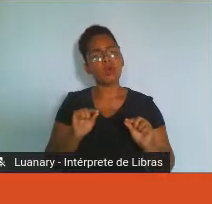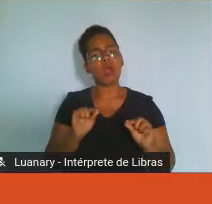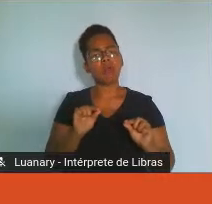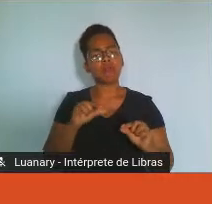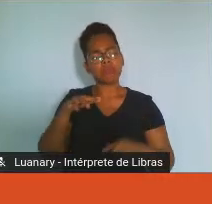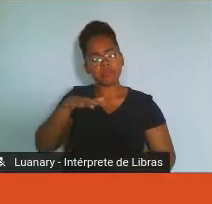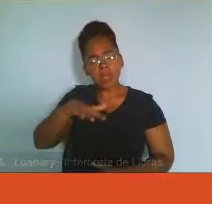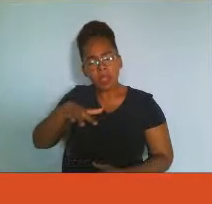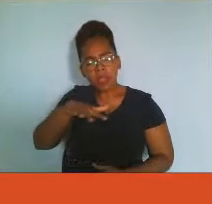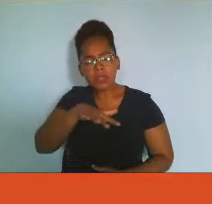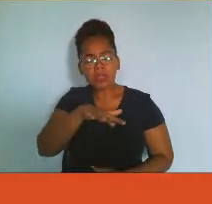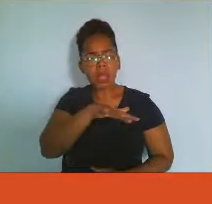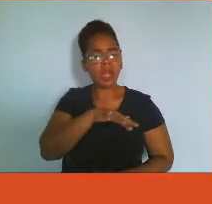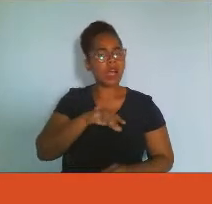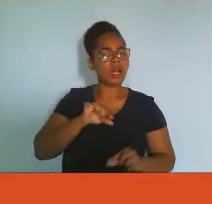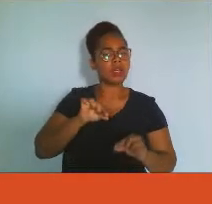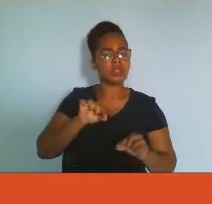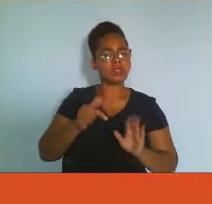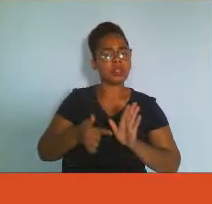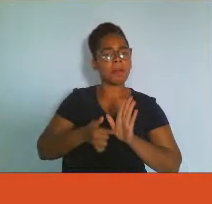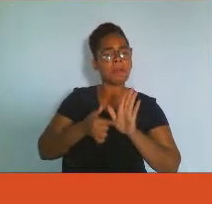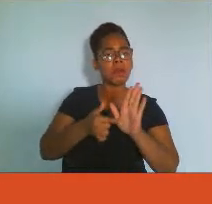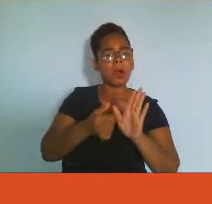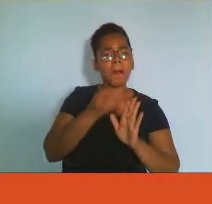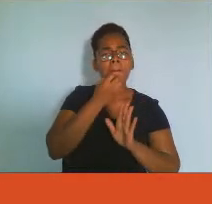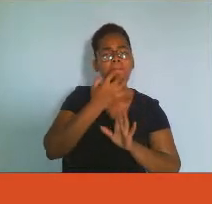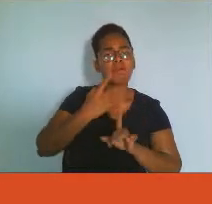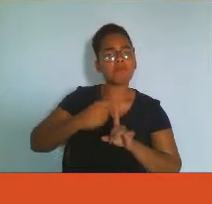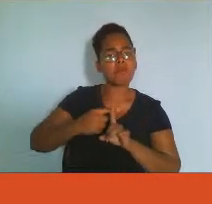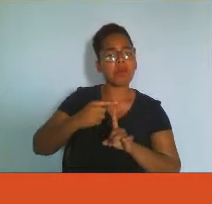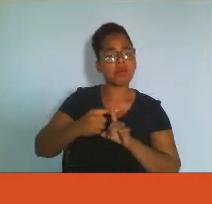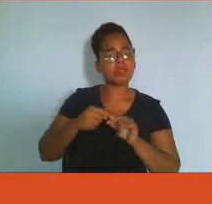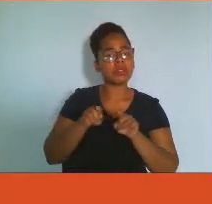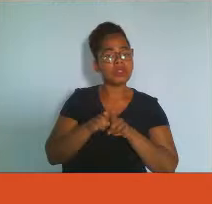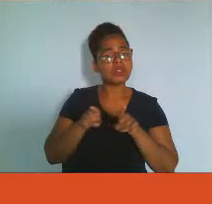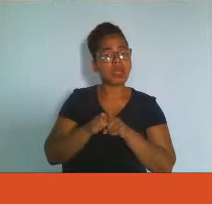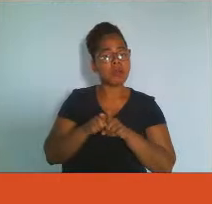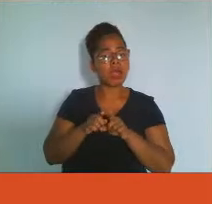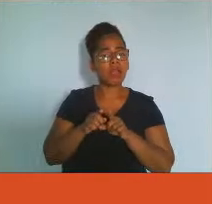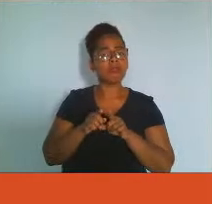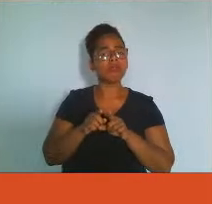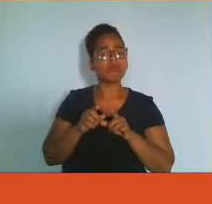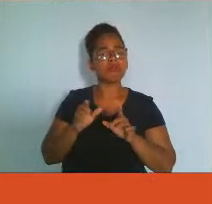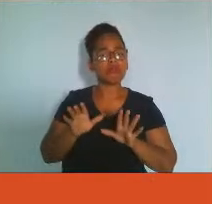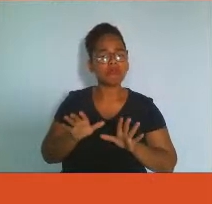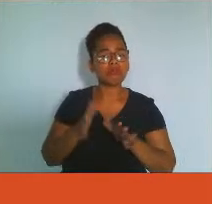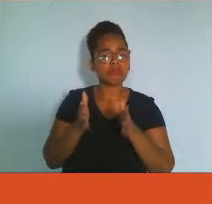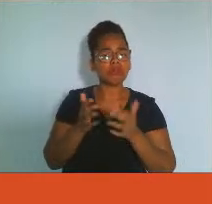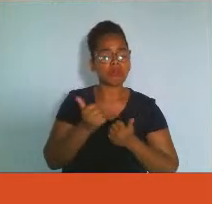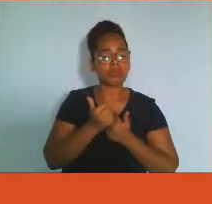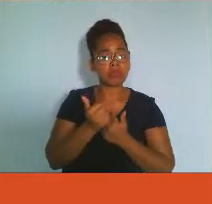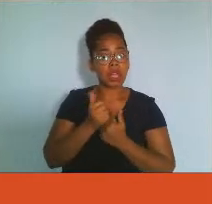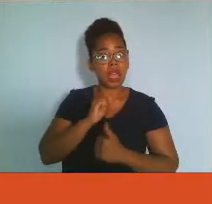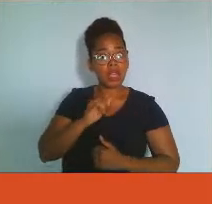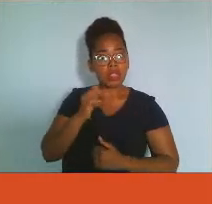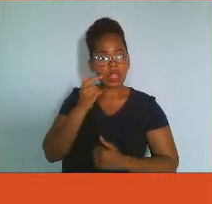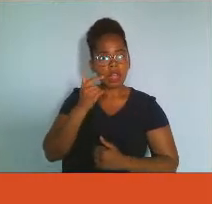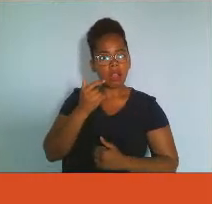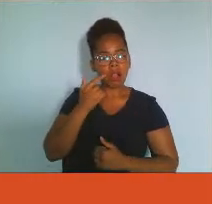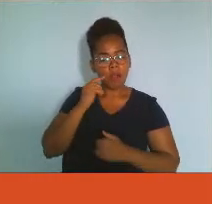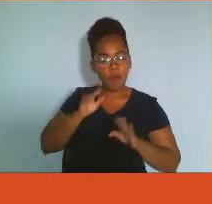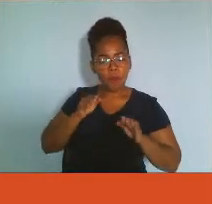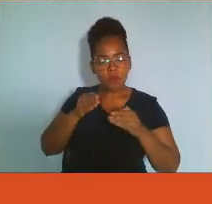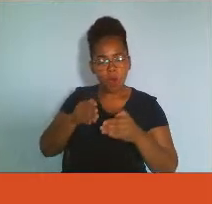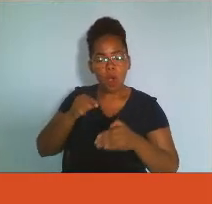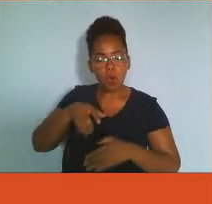influenciar positivamente um número maior de outras áreas quando essa área receber mais foco. Lembrando que não